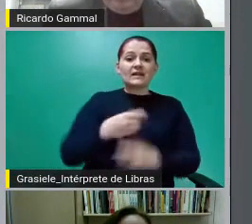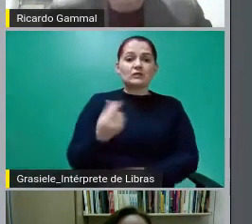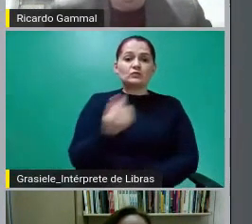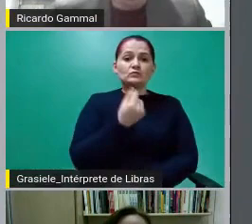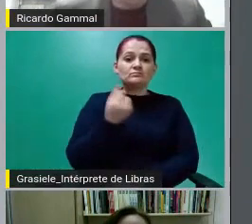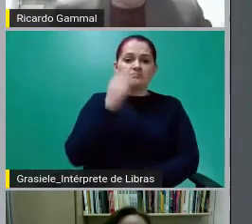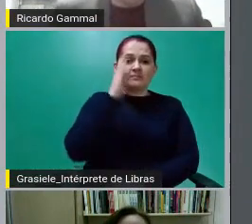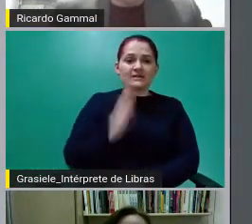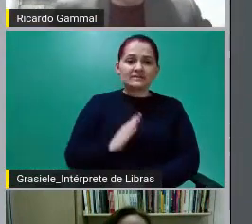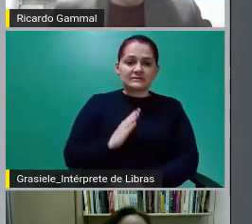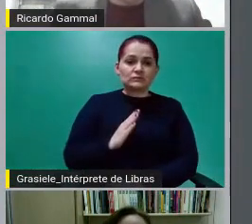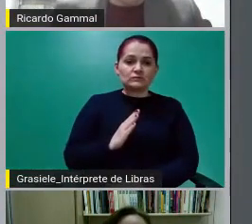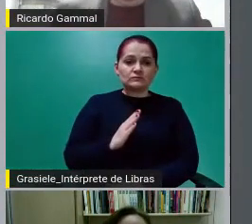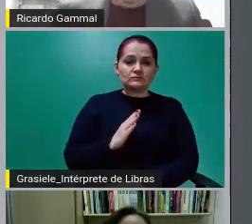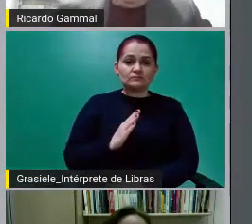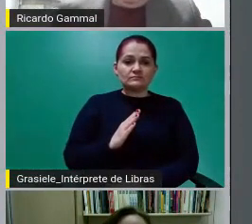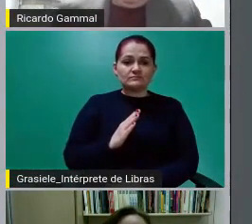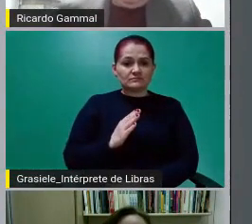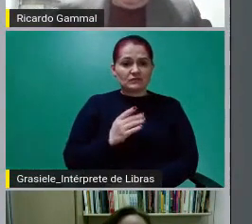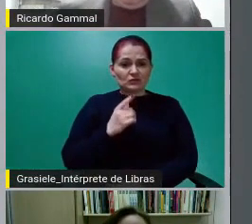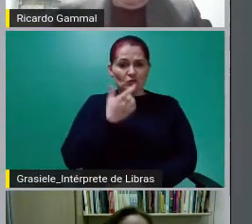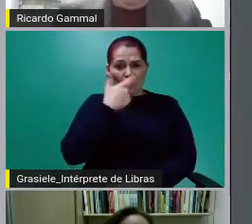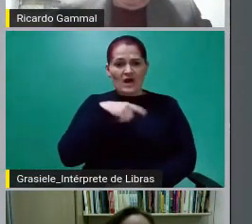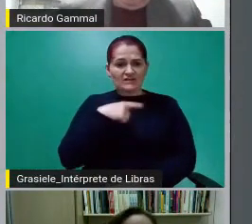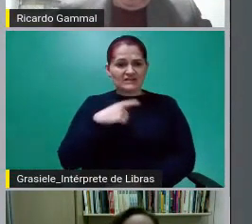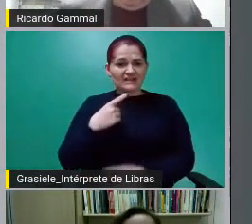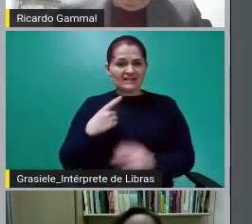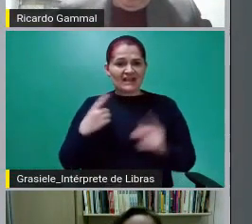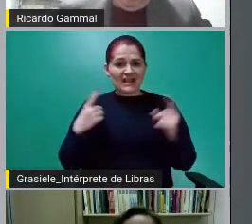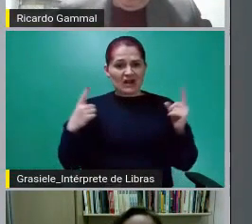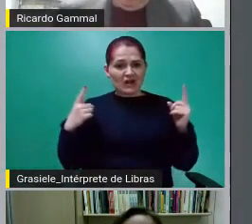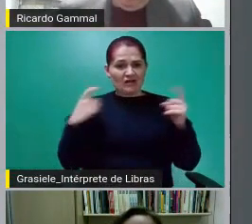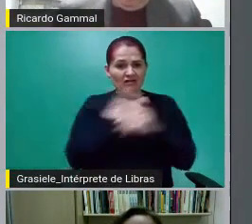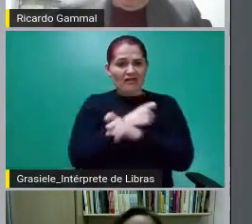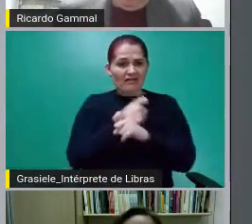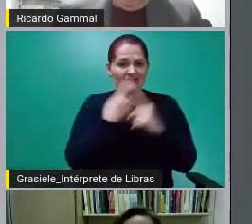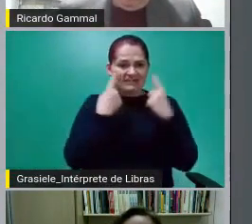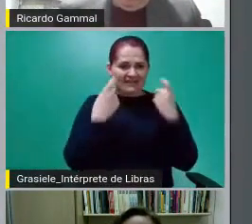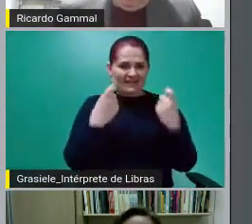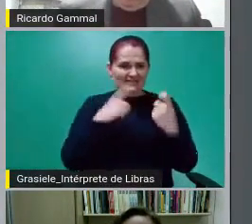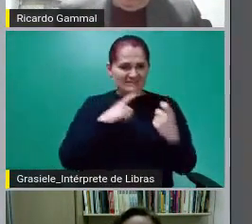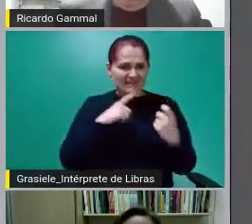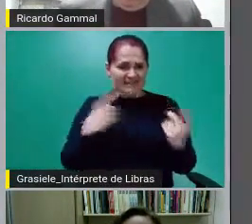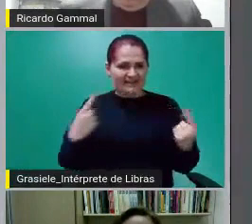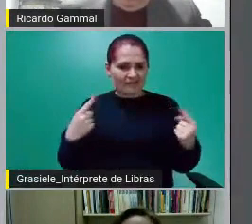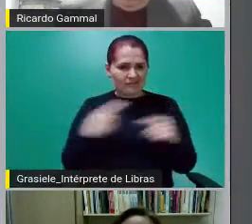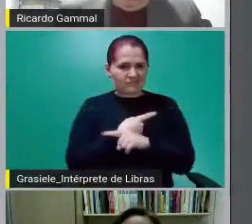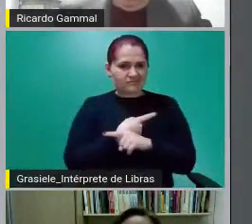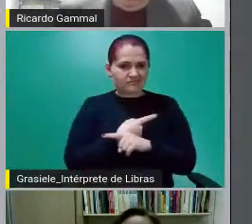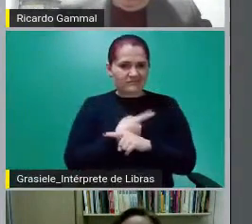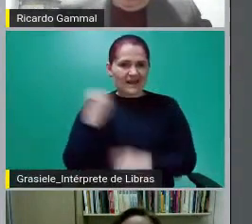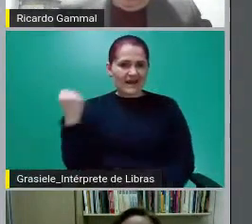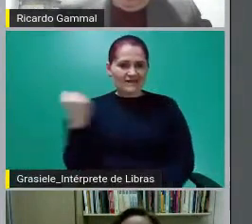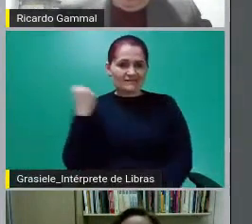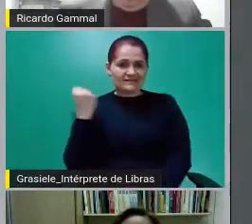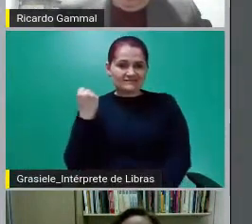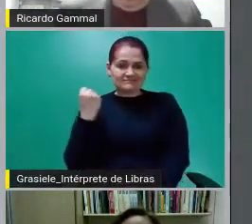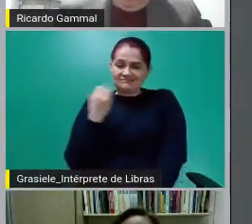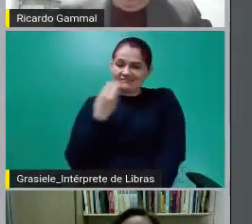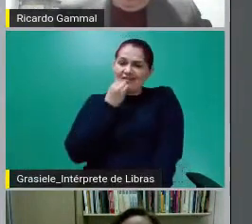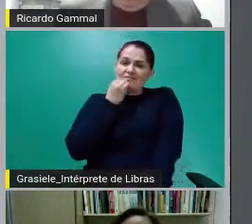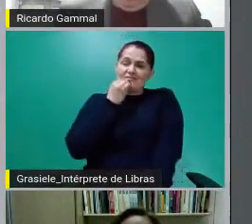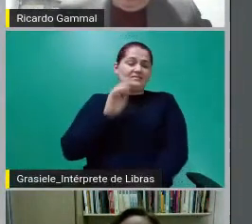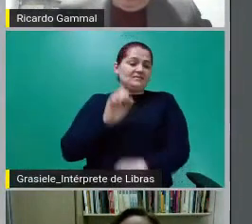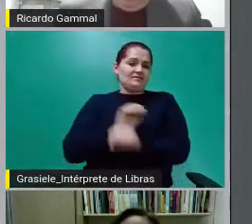dúvida sobre o conflito de interesse gravíssimo nessa história? E como é que foi estruturada